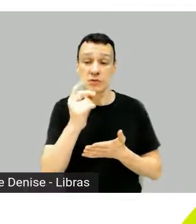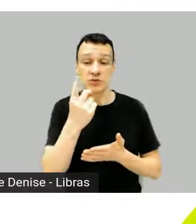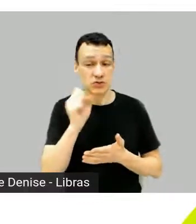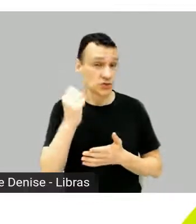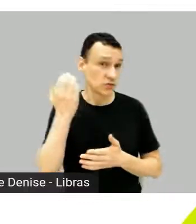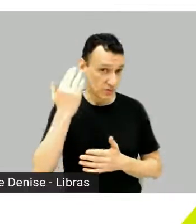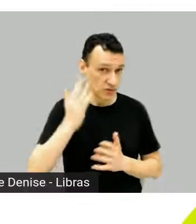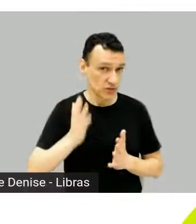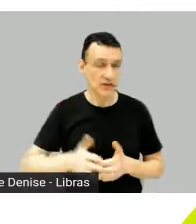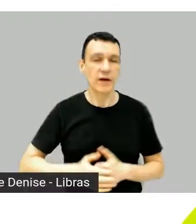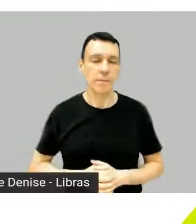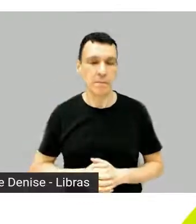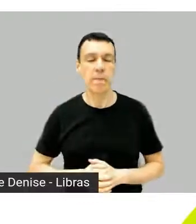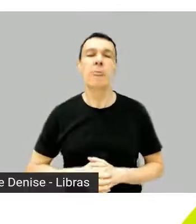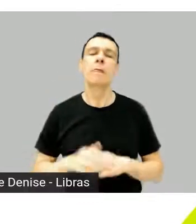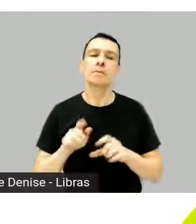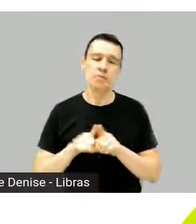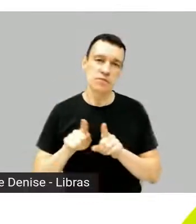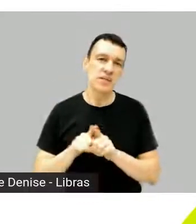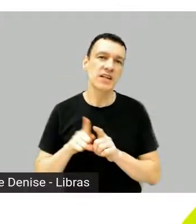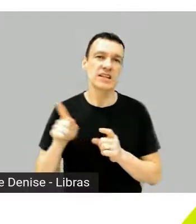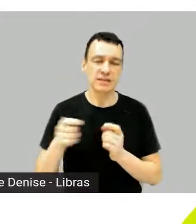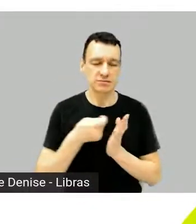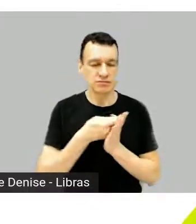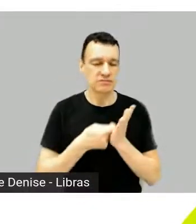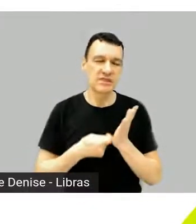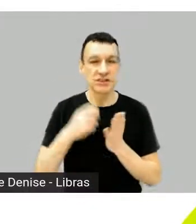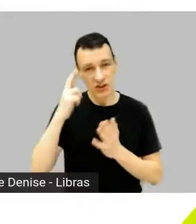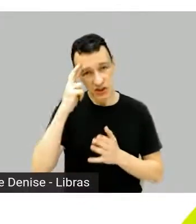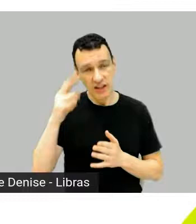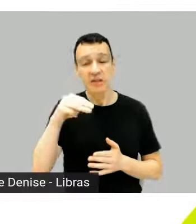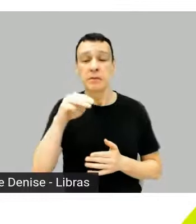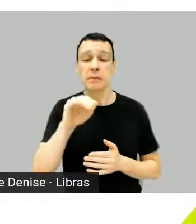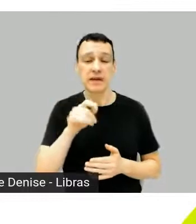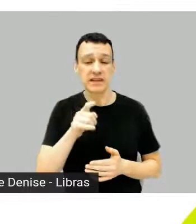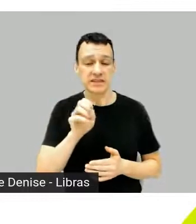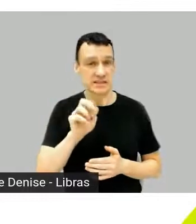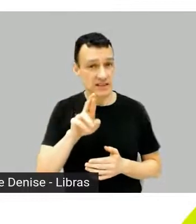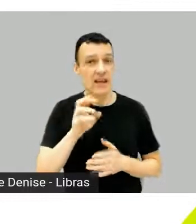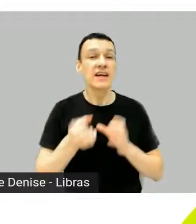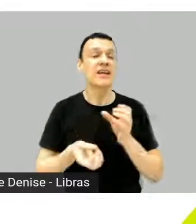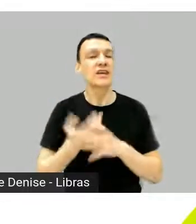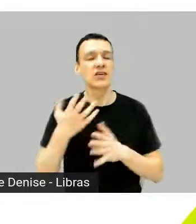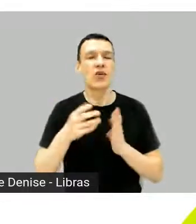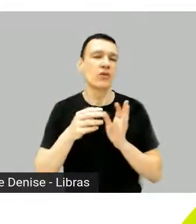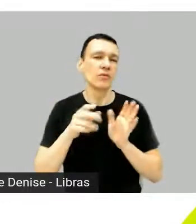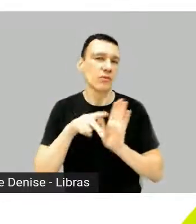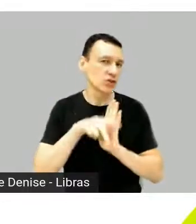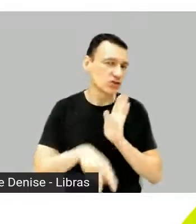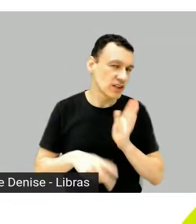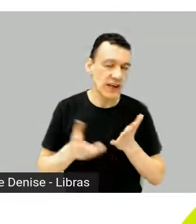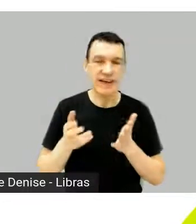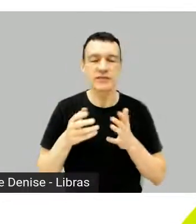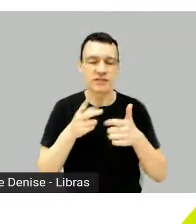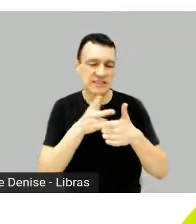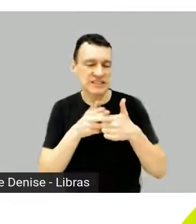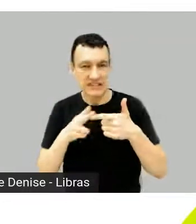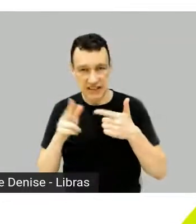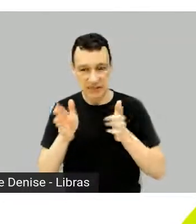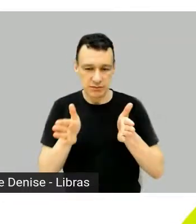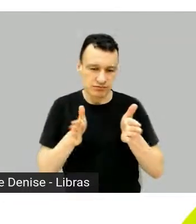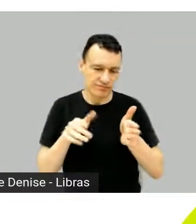Davi foi roteirista, chefe da Mixer, onde criou e desenvolveu projetos de séries entre 2015 e